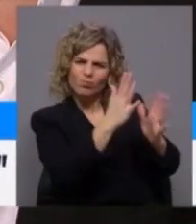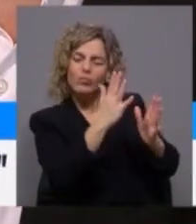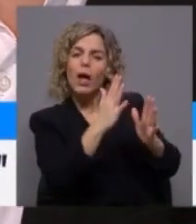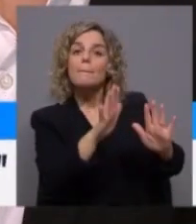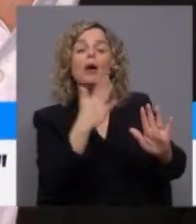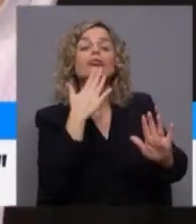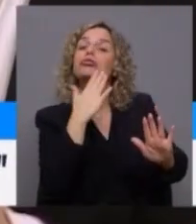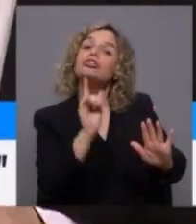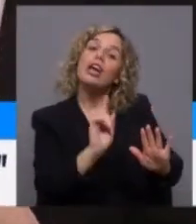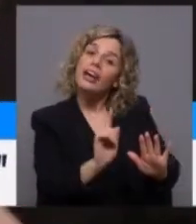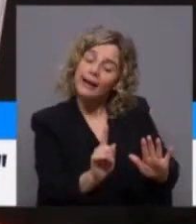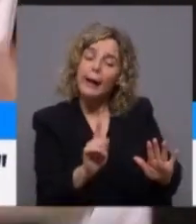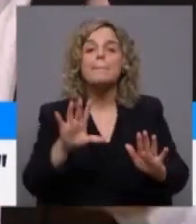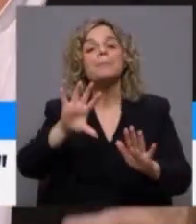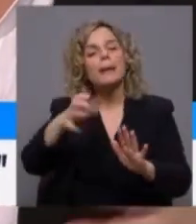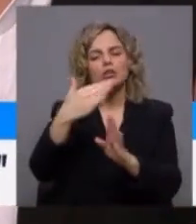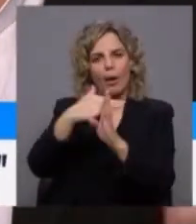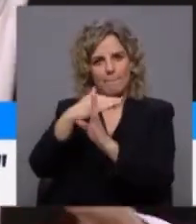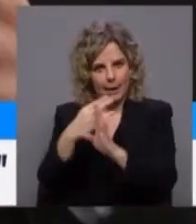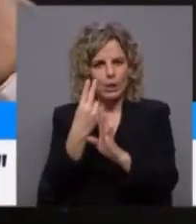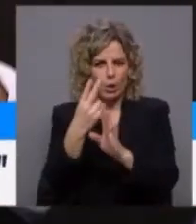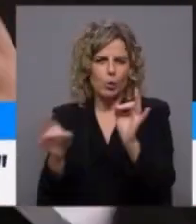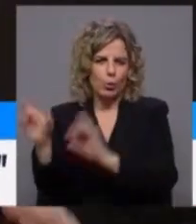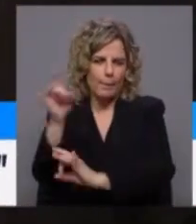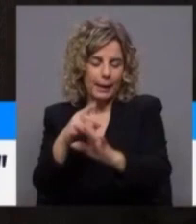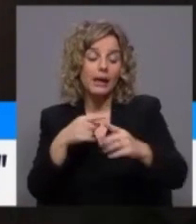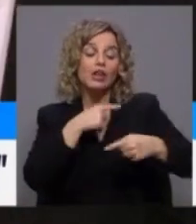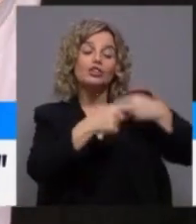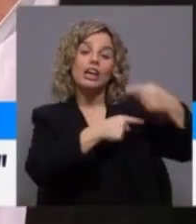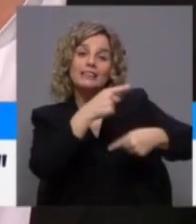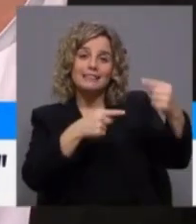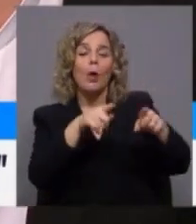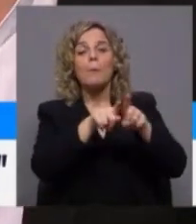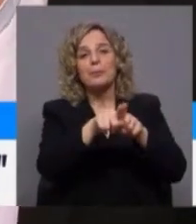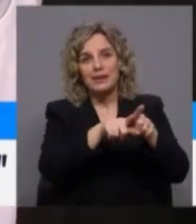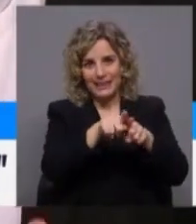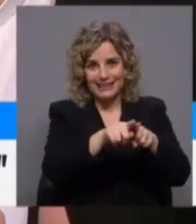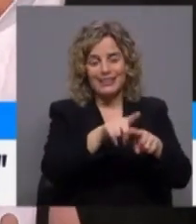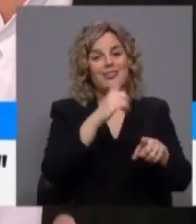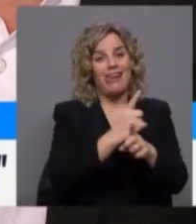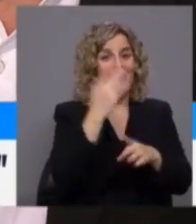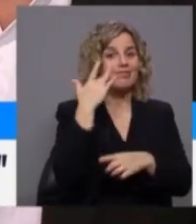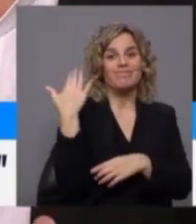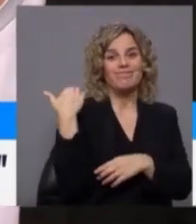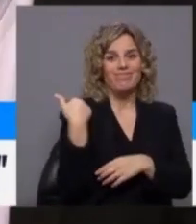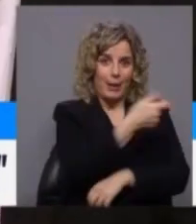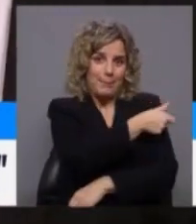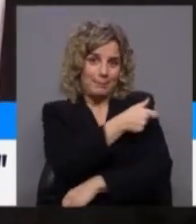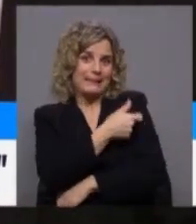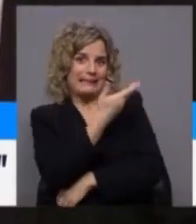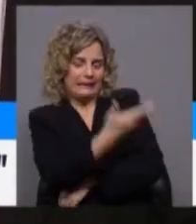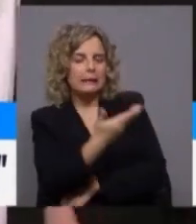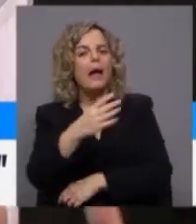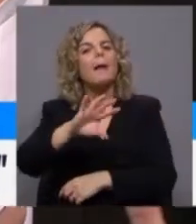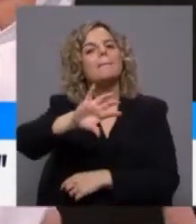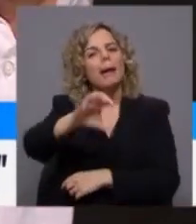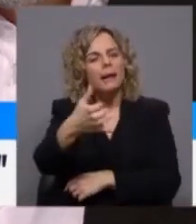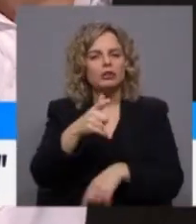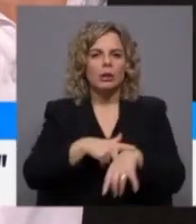da União Europeia, que a geração de políticos de António Costa também representa, é um país que, neste momento,